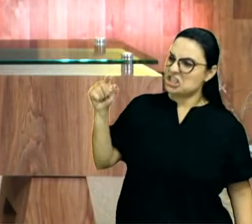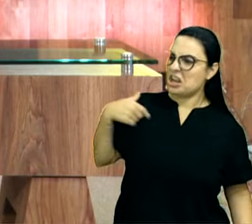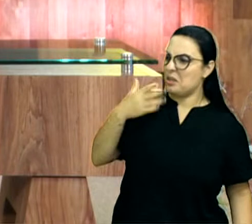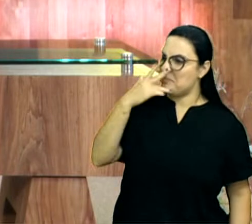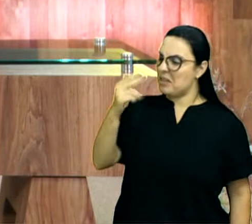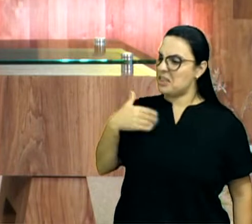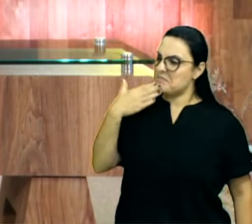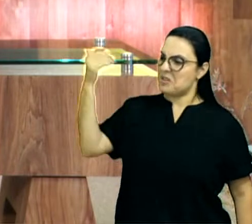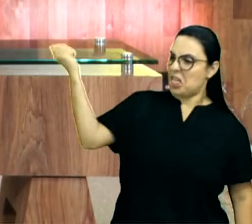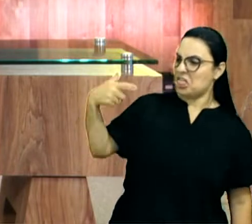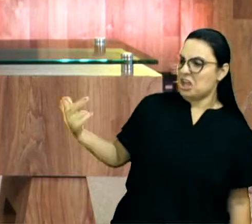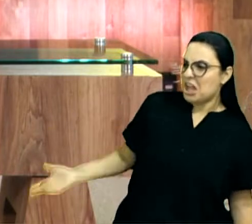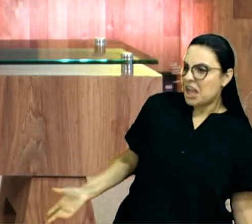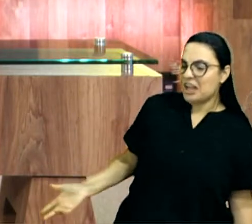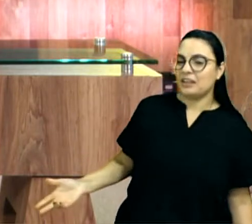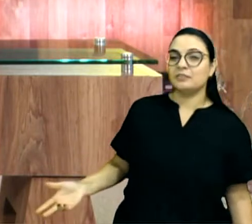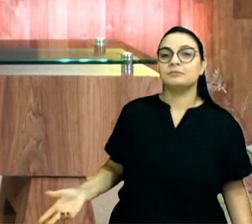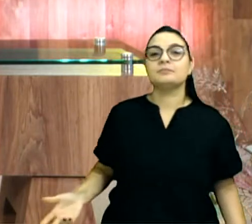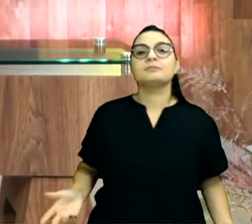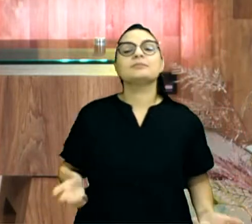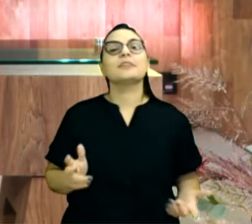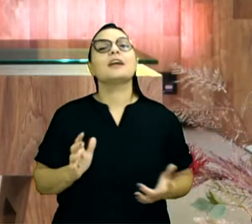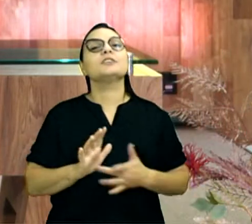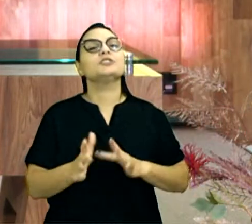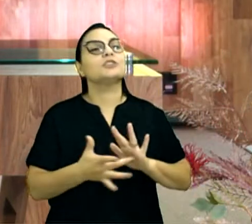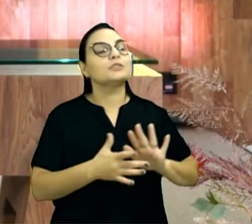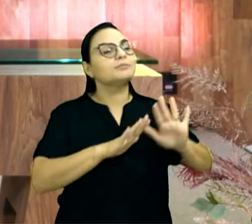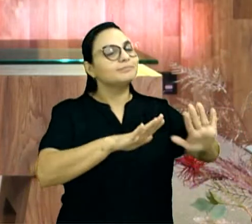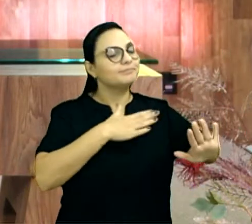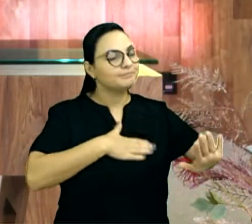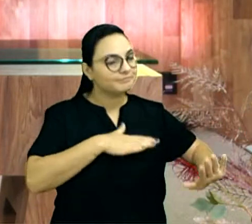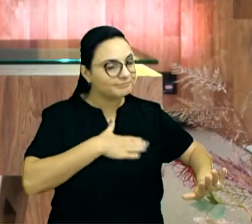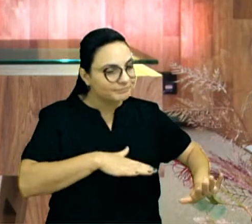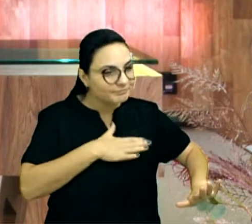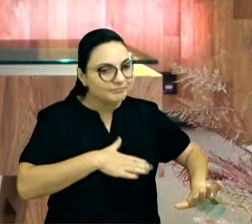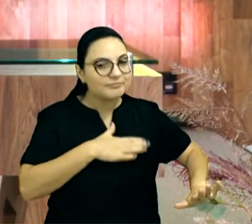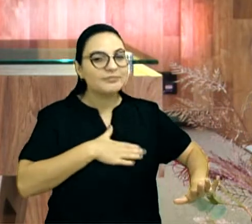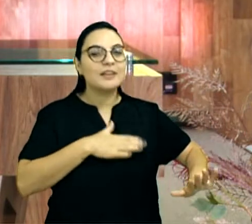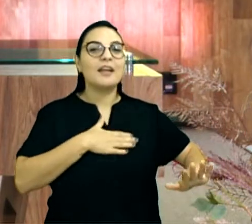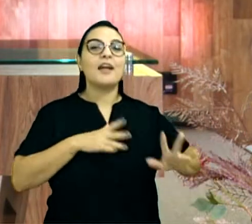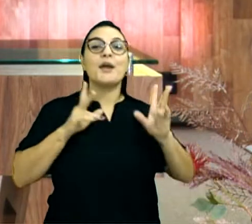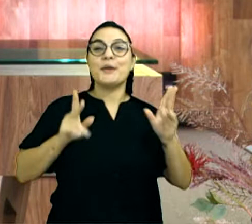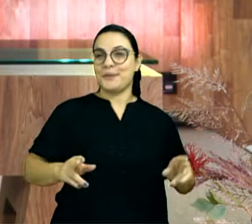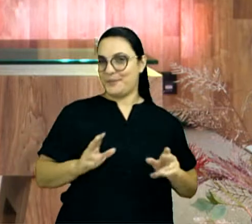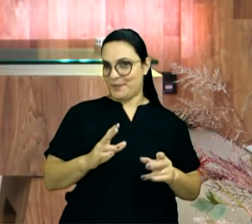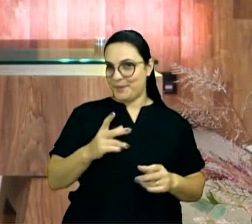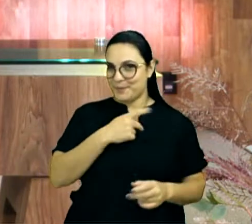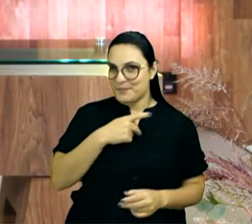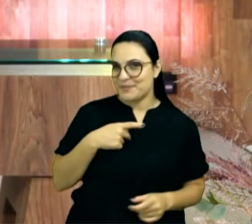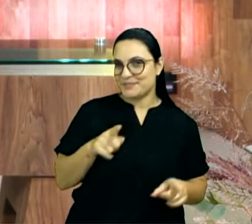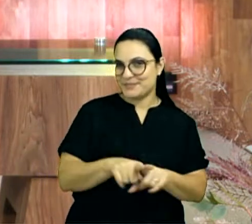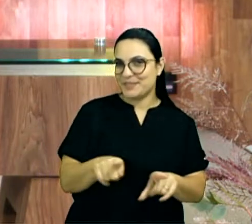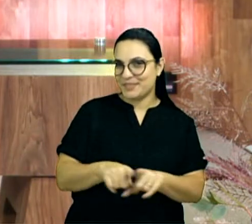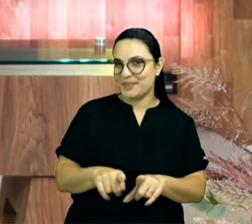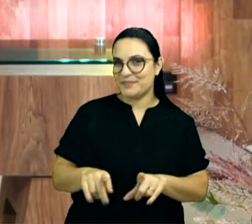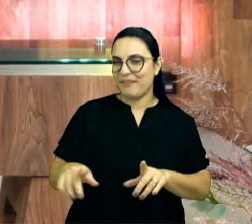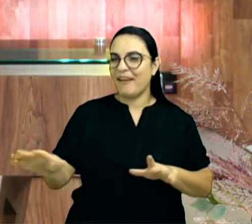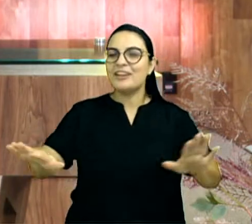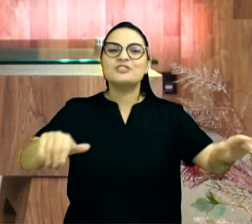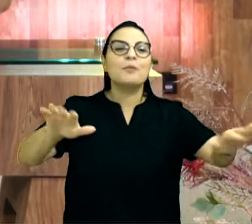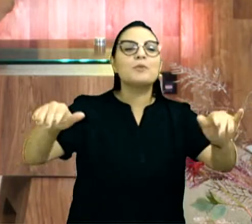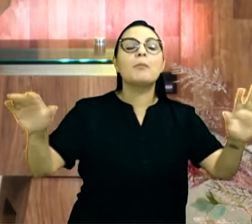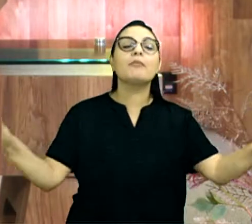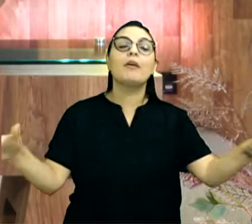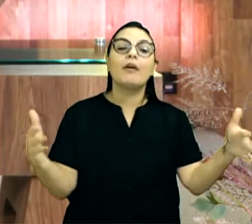melhor do que a gente? Então, Jesus chamou a turma. Às vezes o pastor faz isso com a gente. Chama os pastores, vamos conversar.